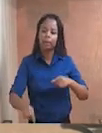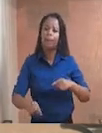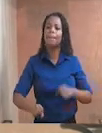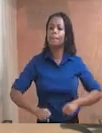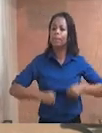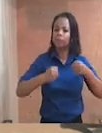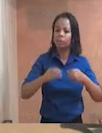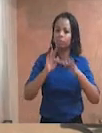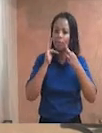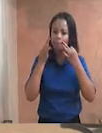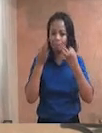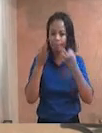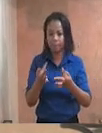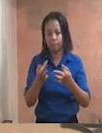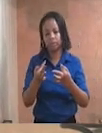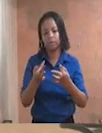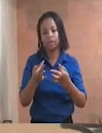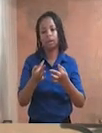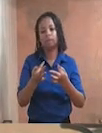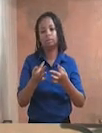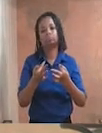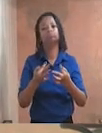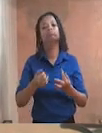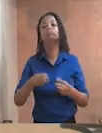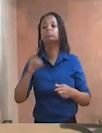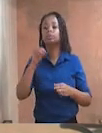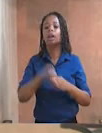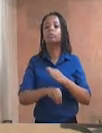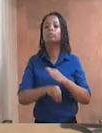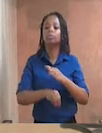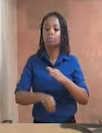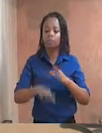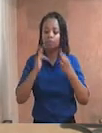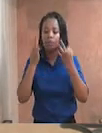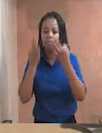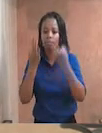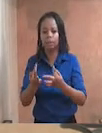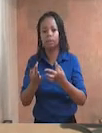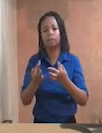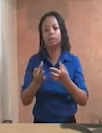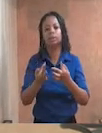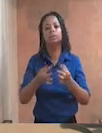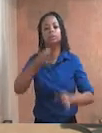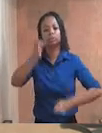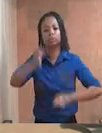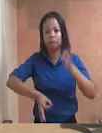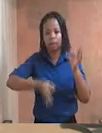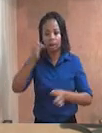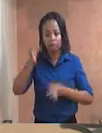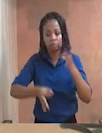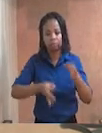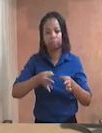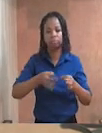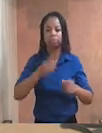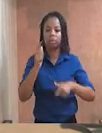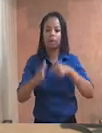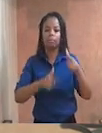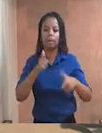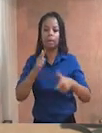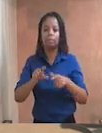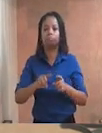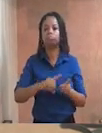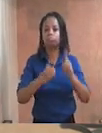familiar serão decretadas judicialmente em procedimento contrário nos